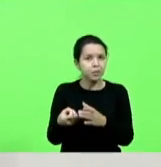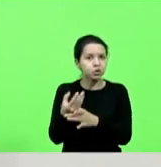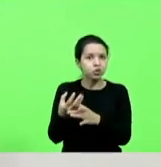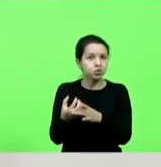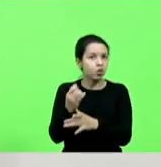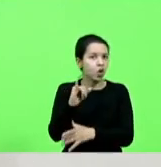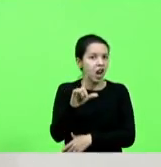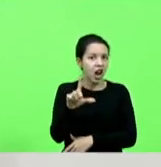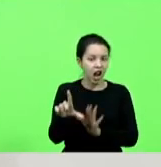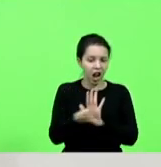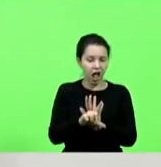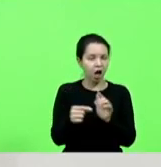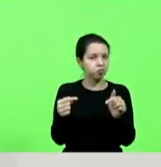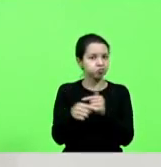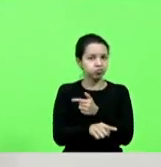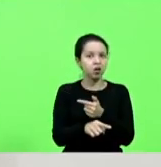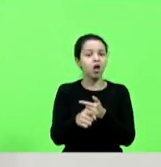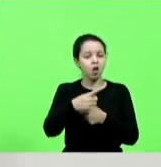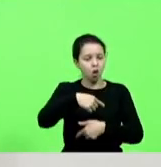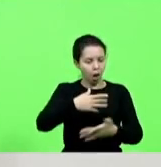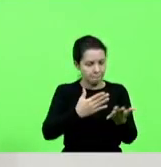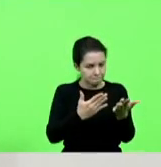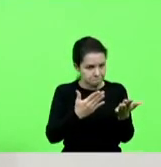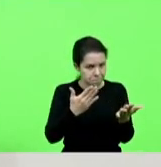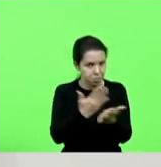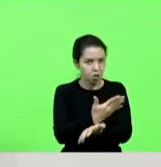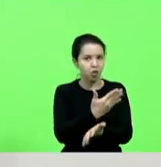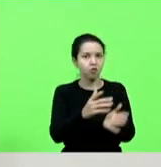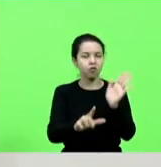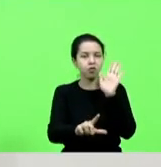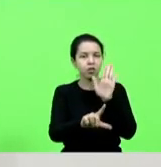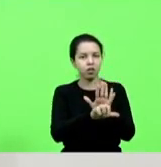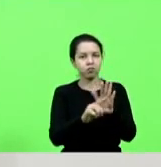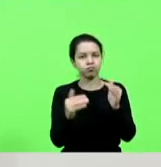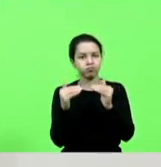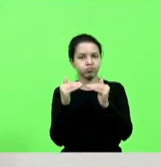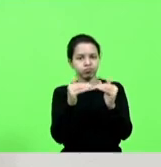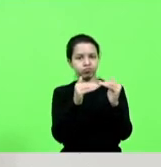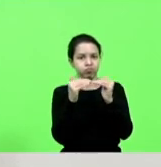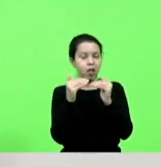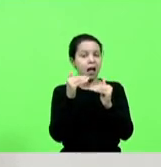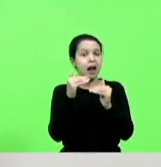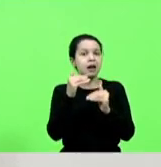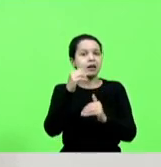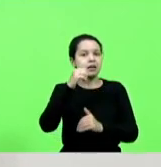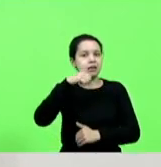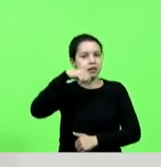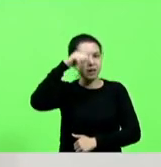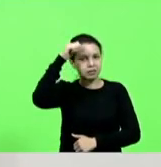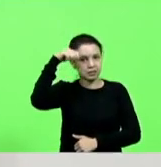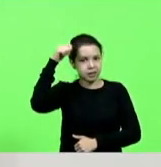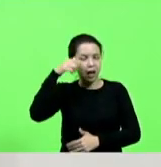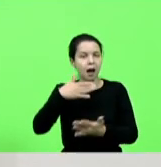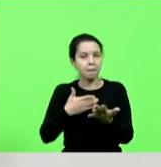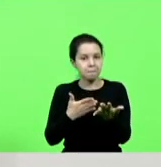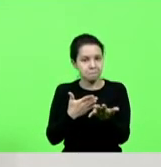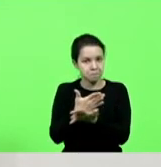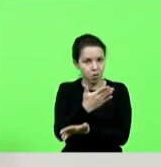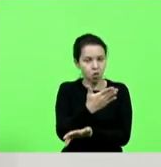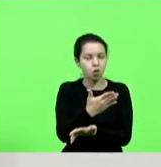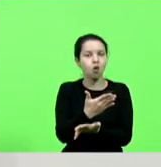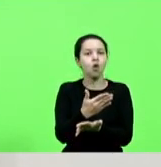aprovou a lei por unanimidade deputado Darcy de Matos foi relator da CCJ depois nós tivemos